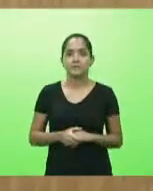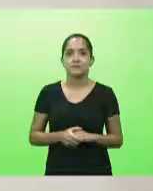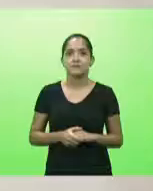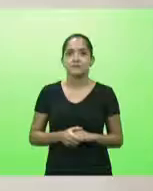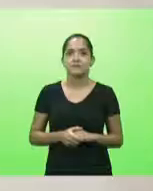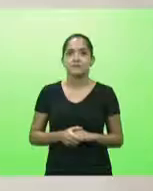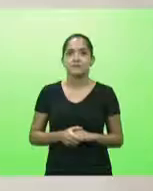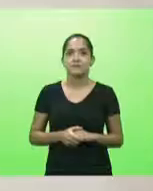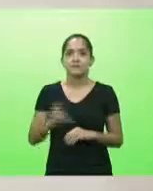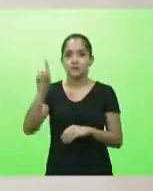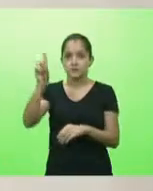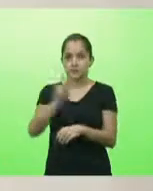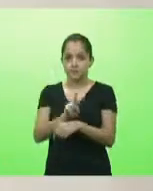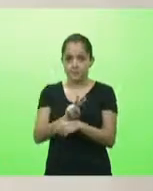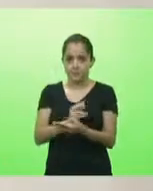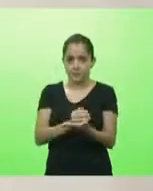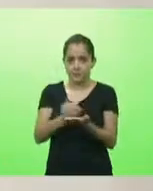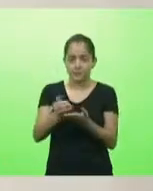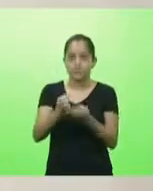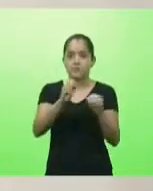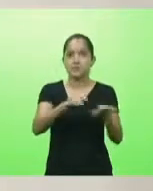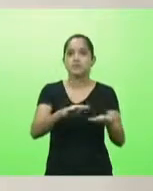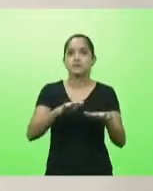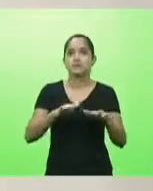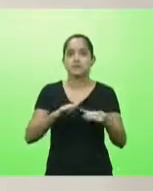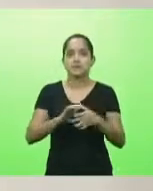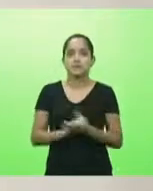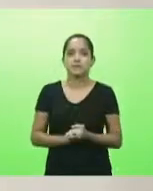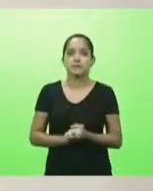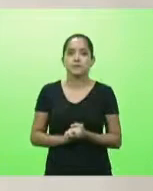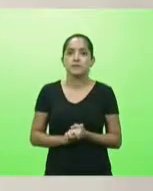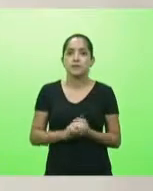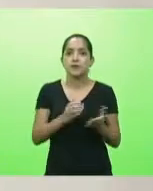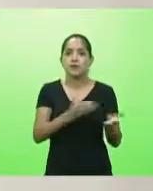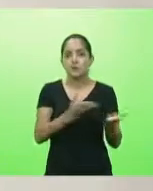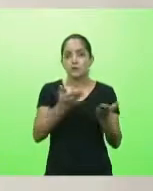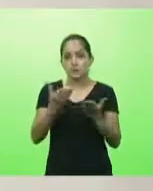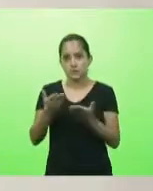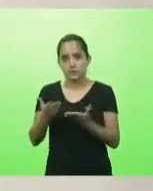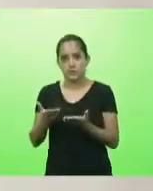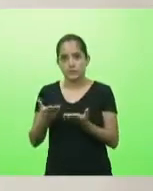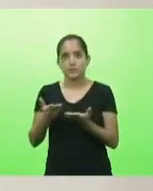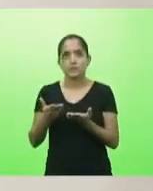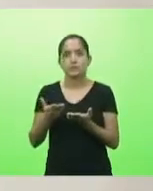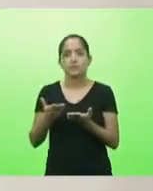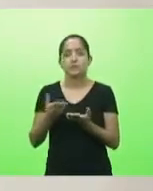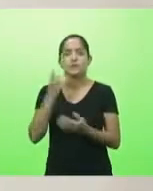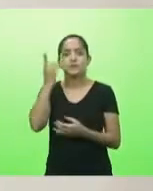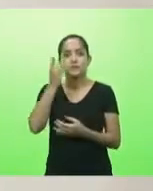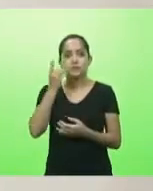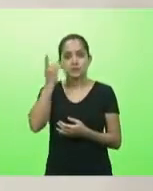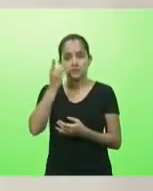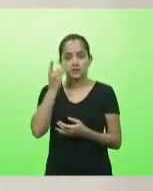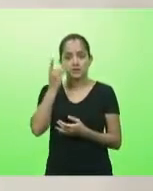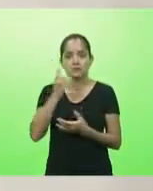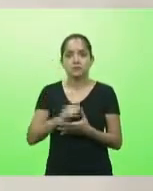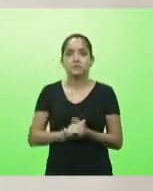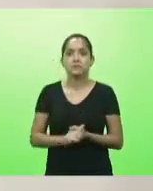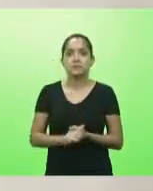Sobre a proteção de Deus, é claro, aberta a presente sessão. Eu convido o nosso deputado